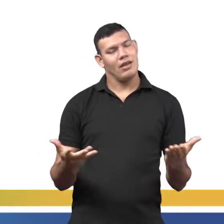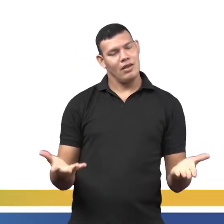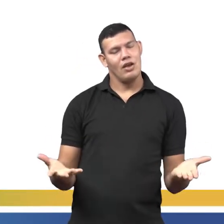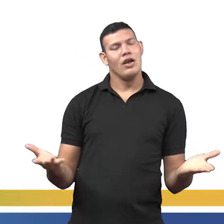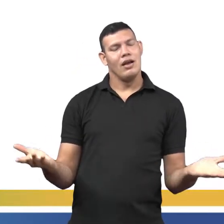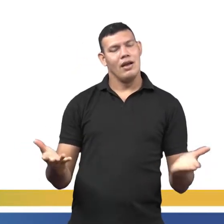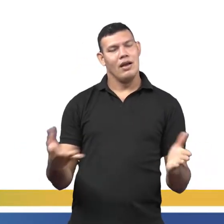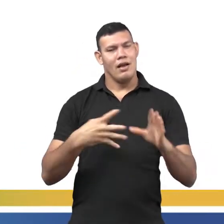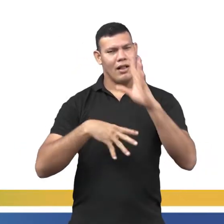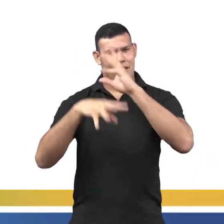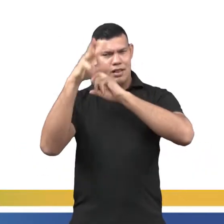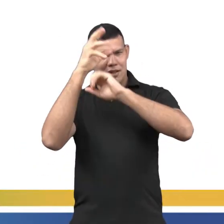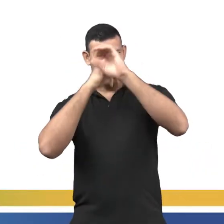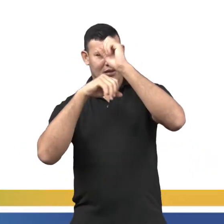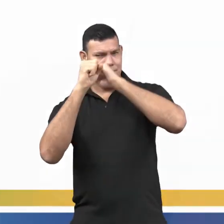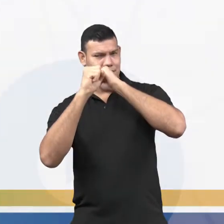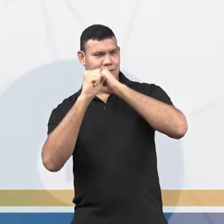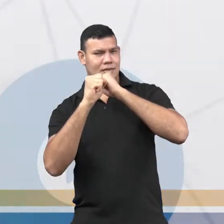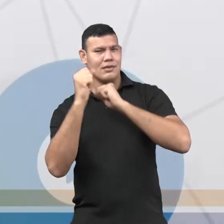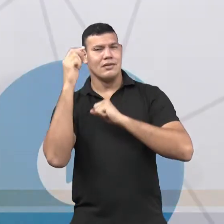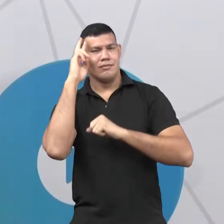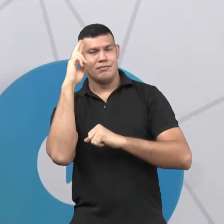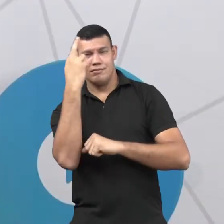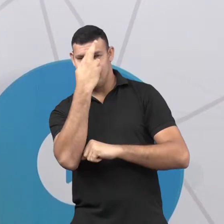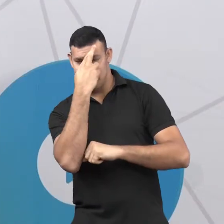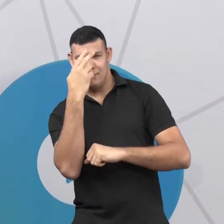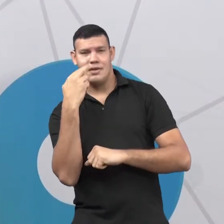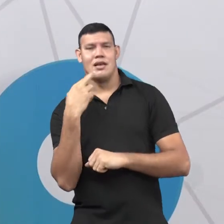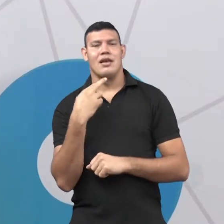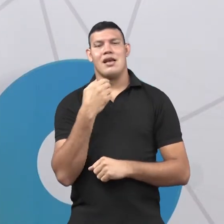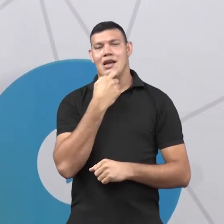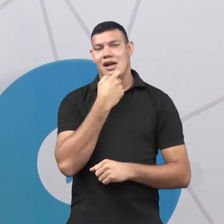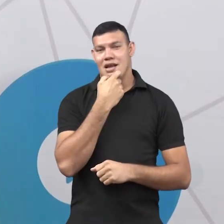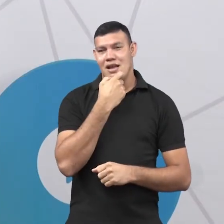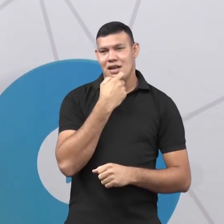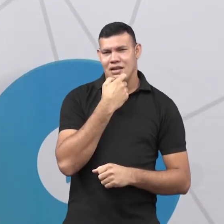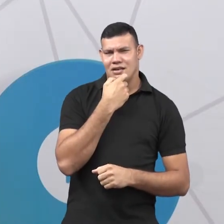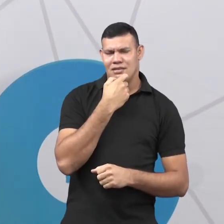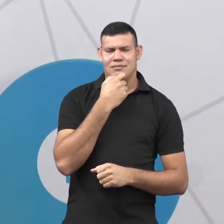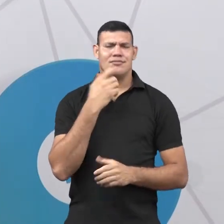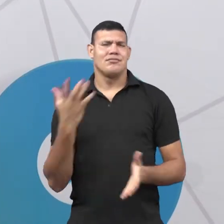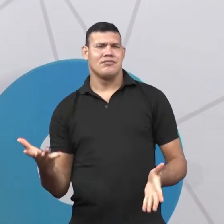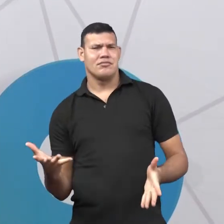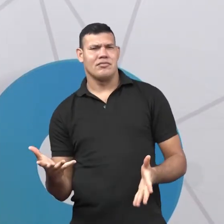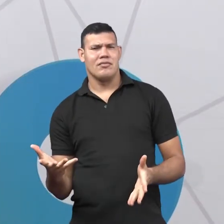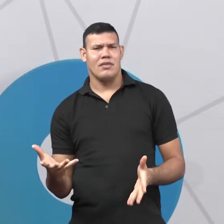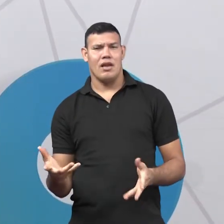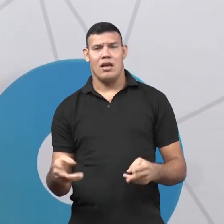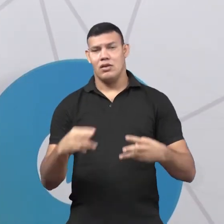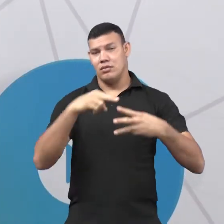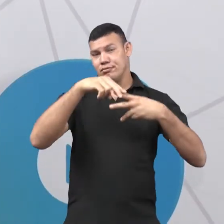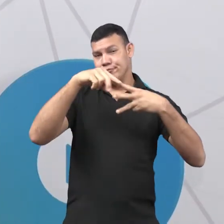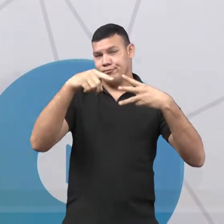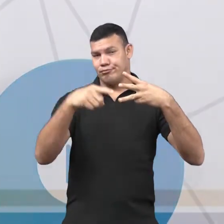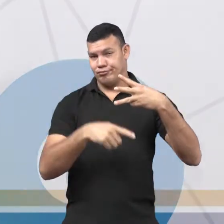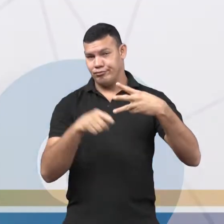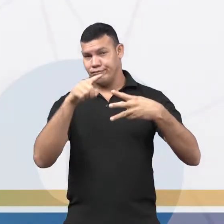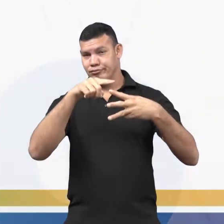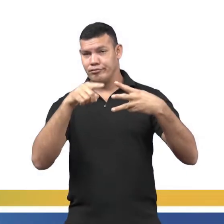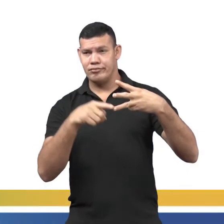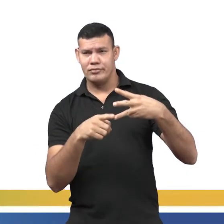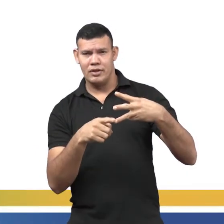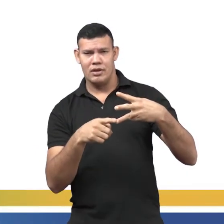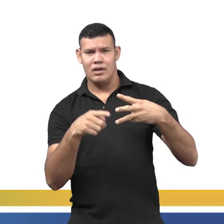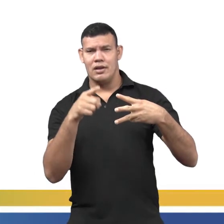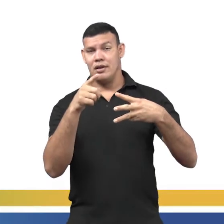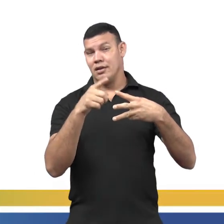vamos aprender tudo isso com a história da língua inglesa, ok? Toda a história da língua inglesa foi dividida em três partes. Essas partes